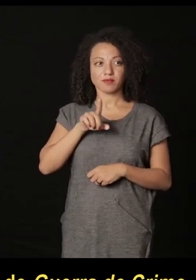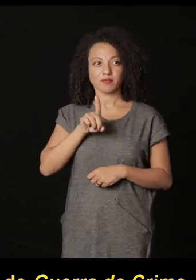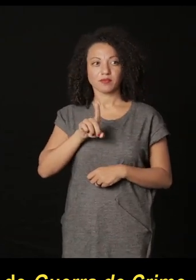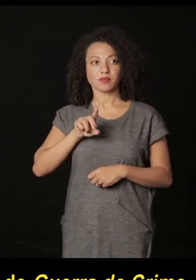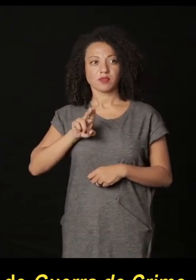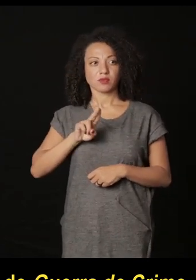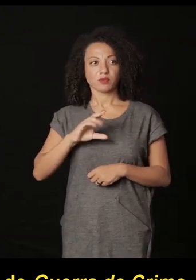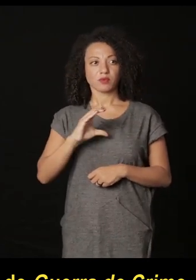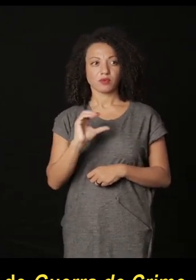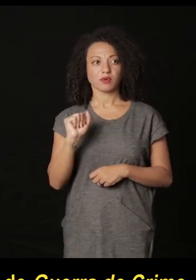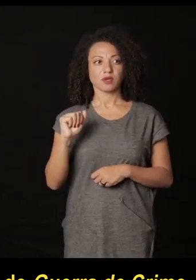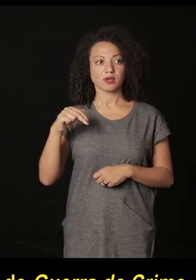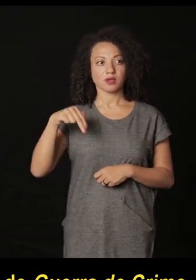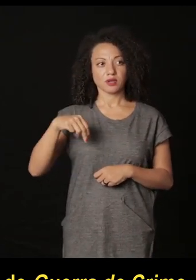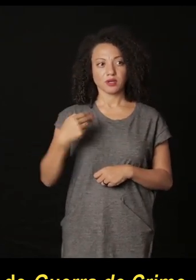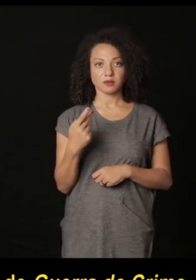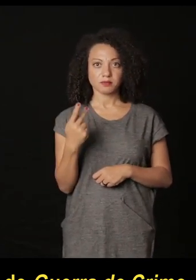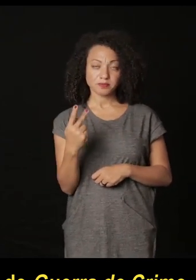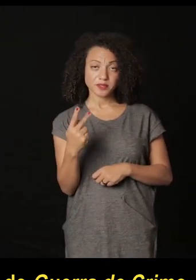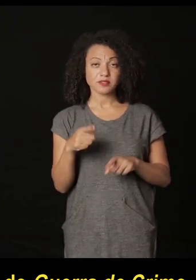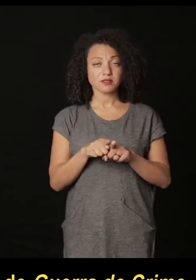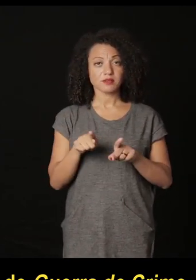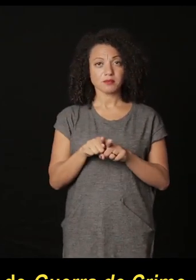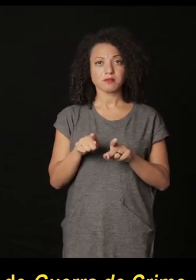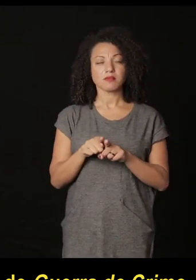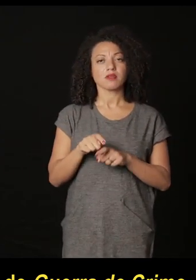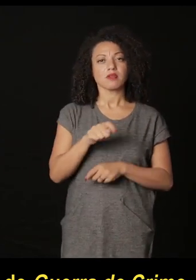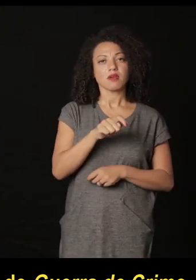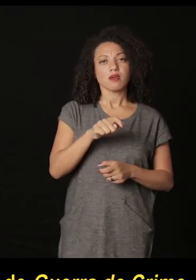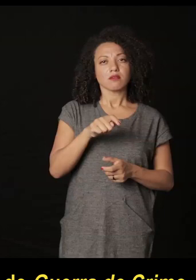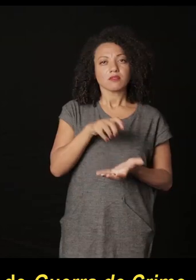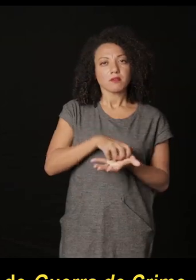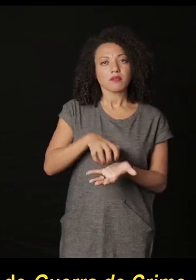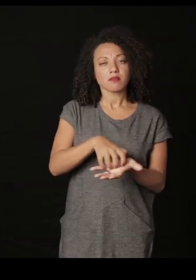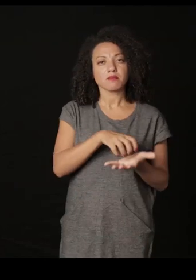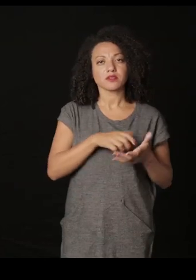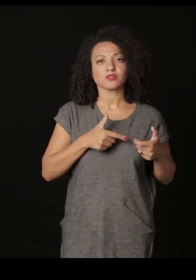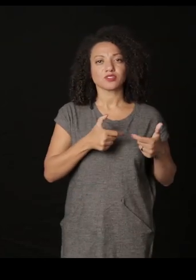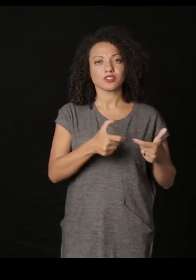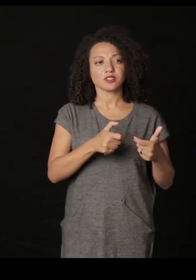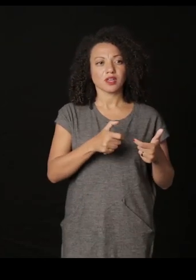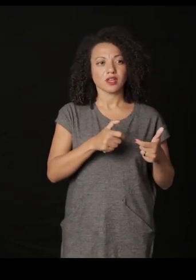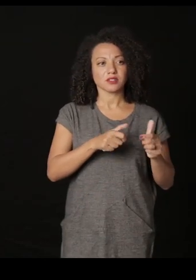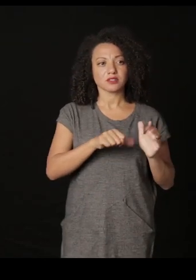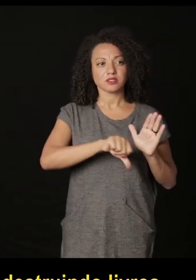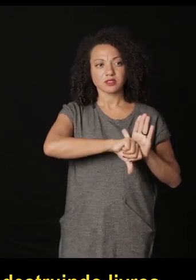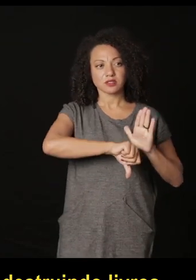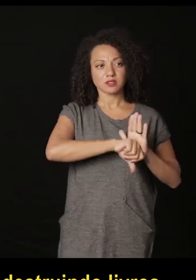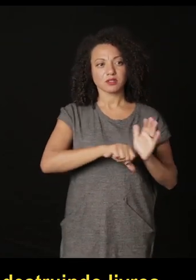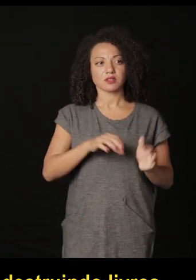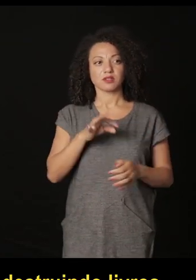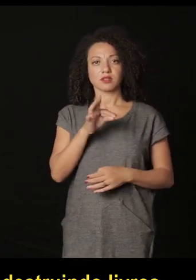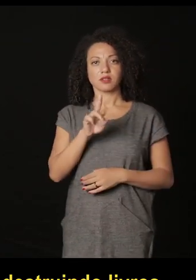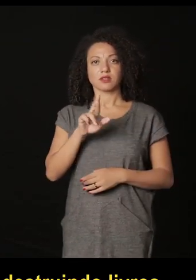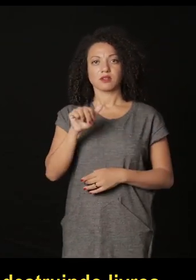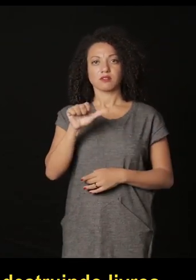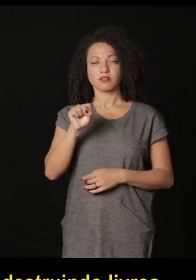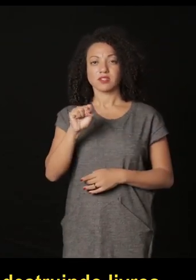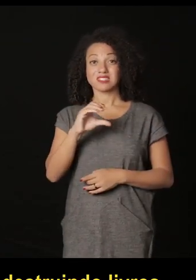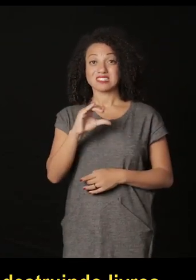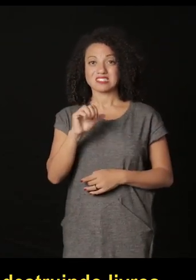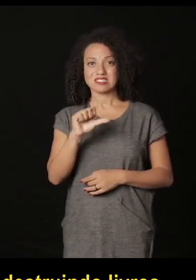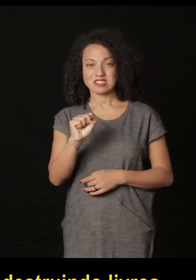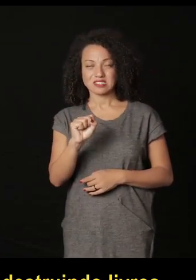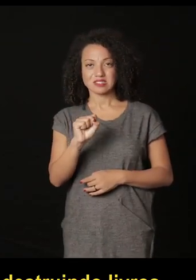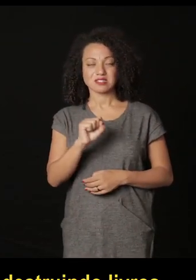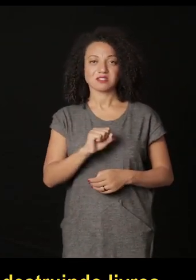Guerra de Crime por Francis Fiert por exemplo e ela está destruindo